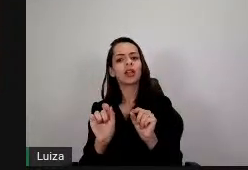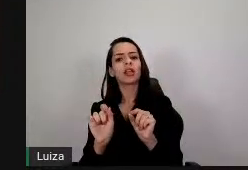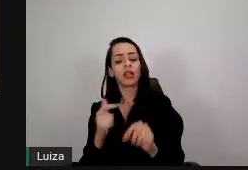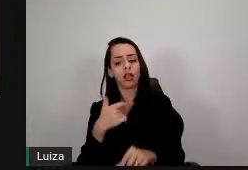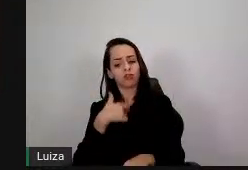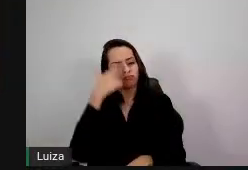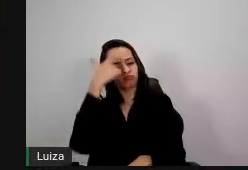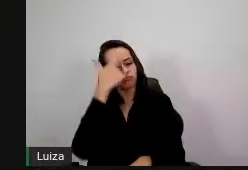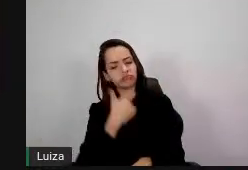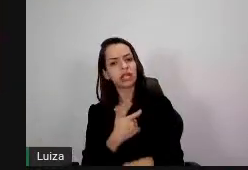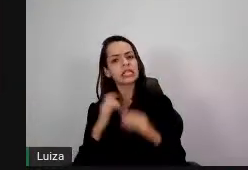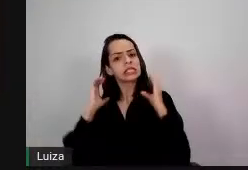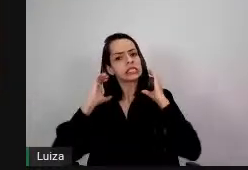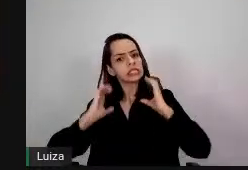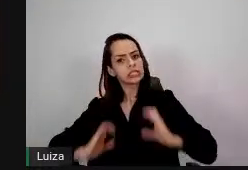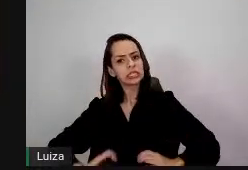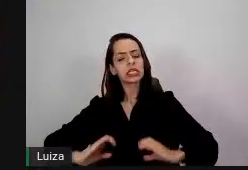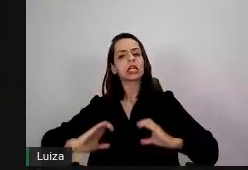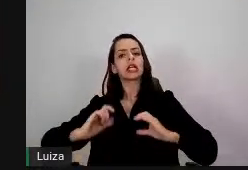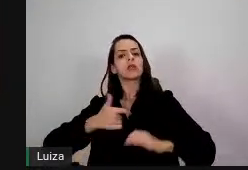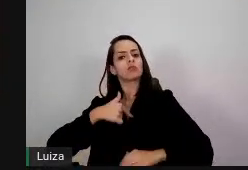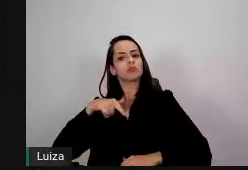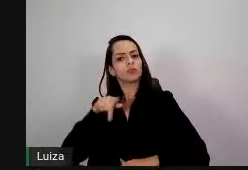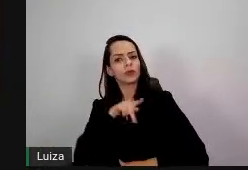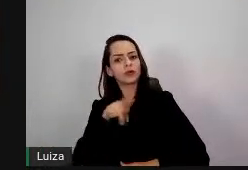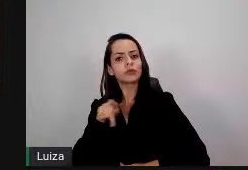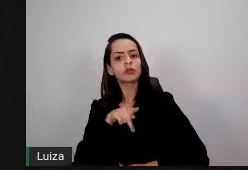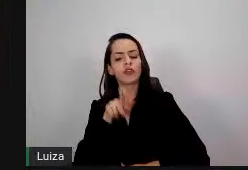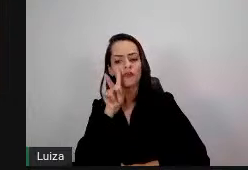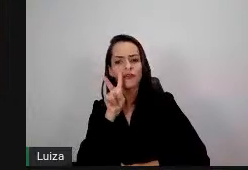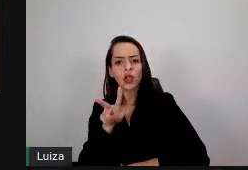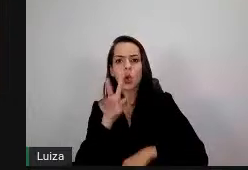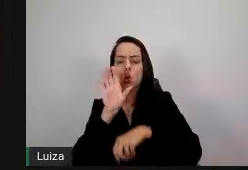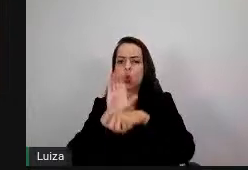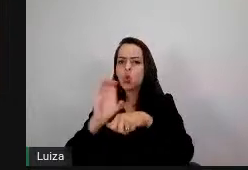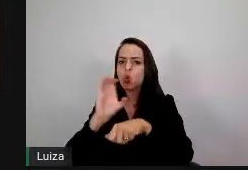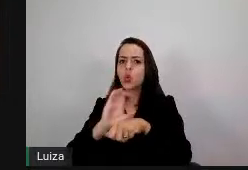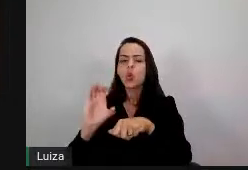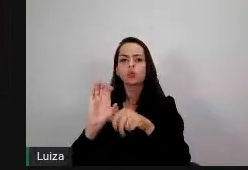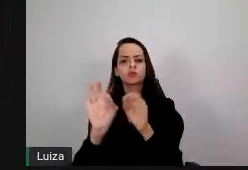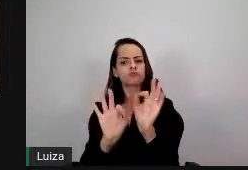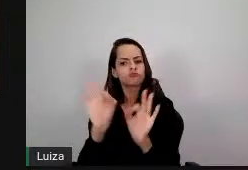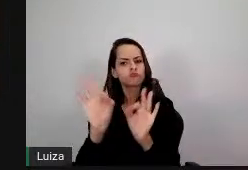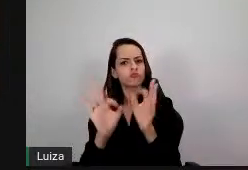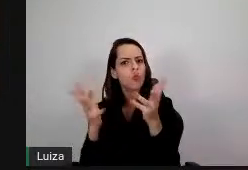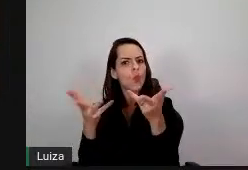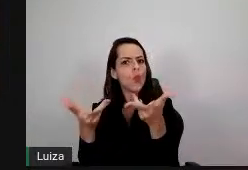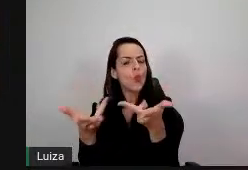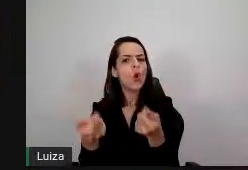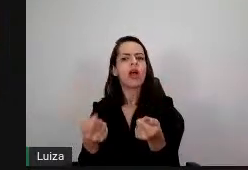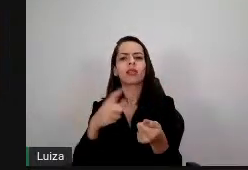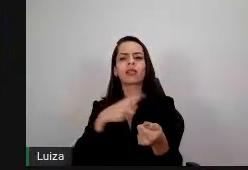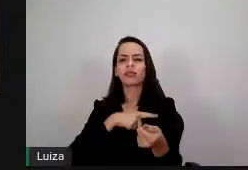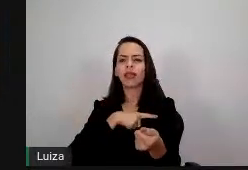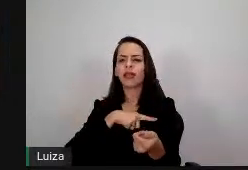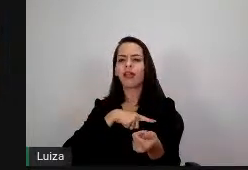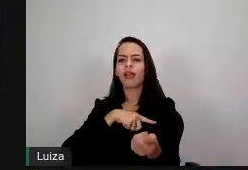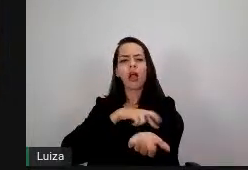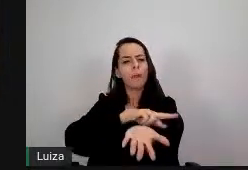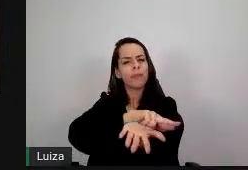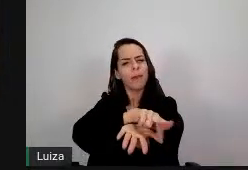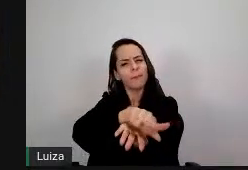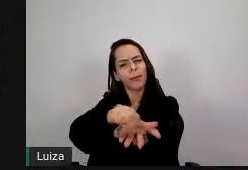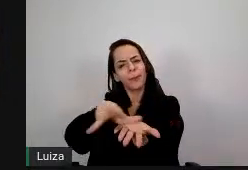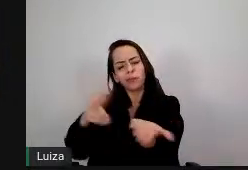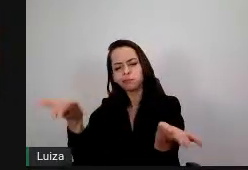organizado, tão bem formatado, né, com a partilha de vários saberes nessa formação